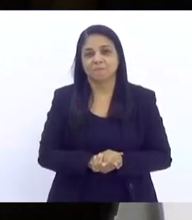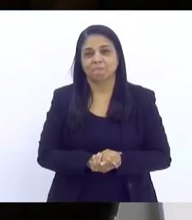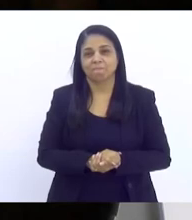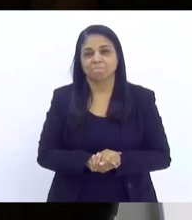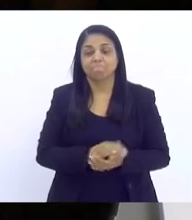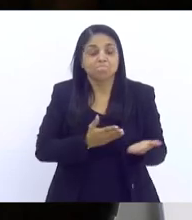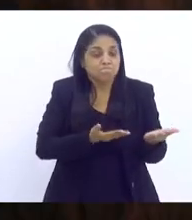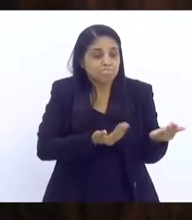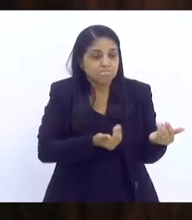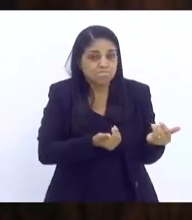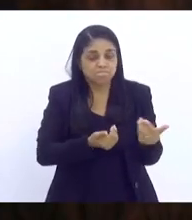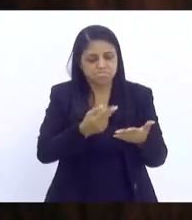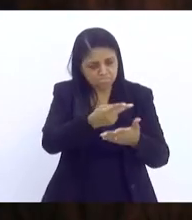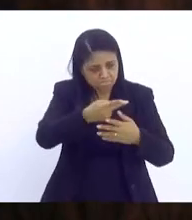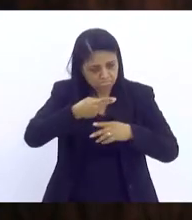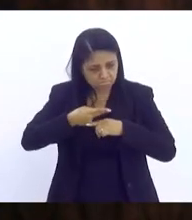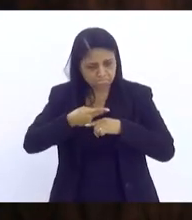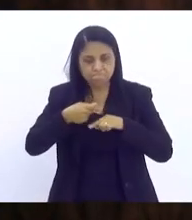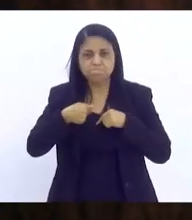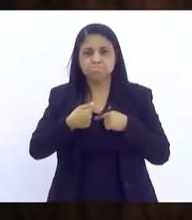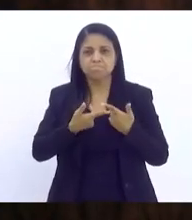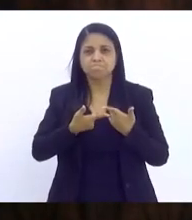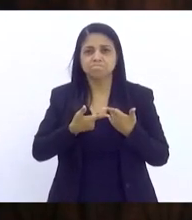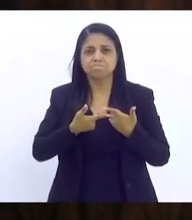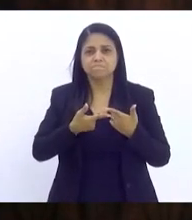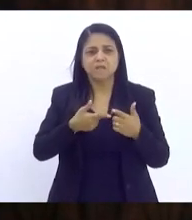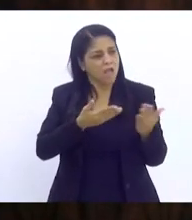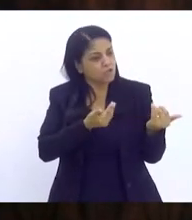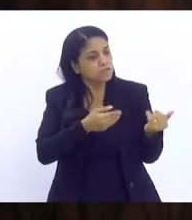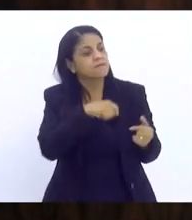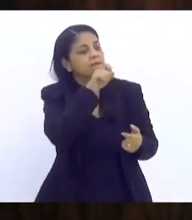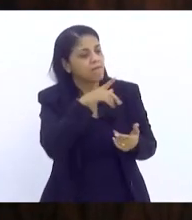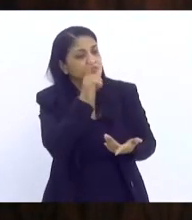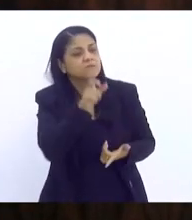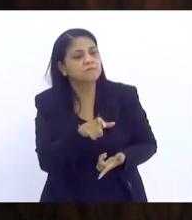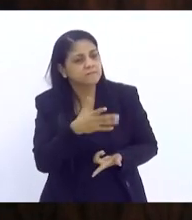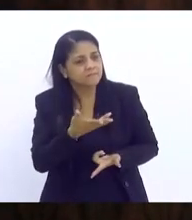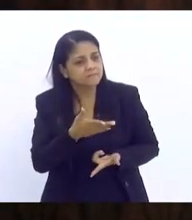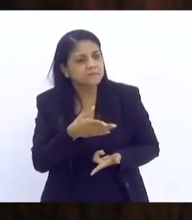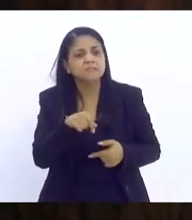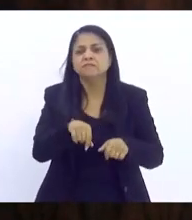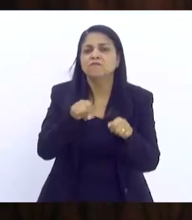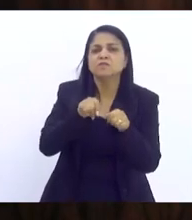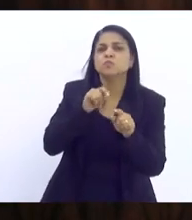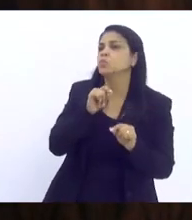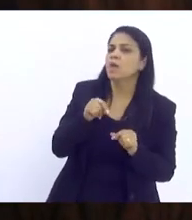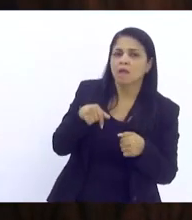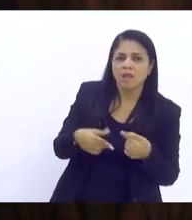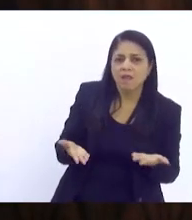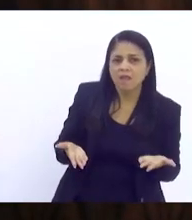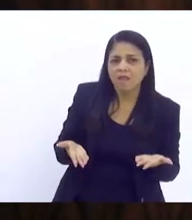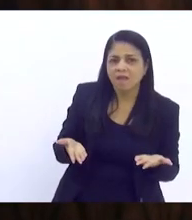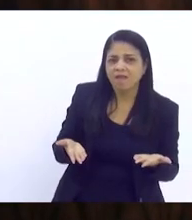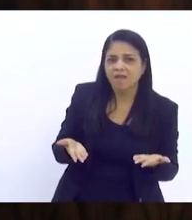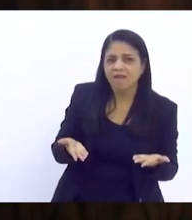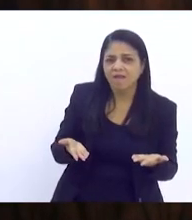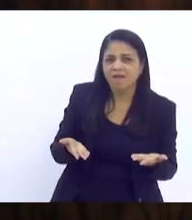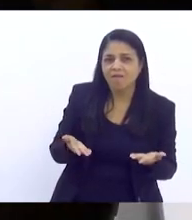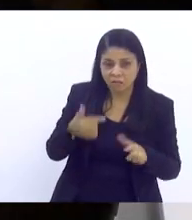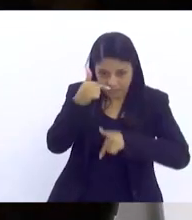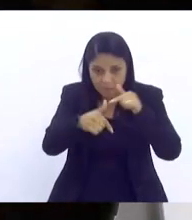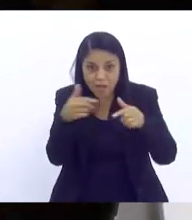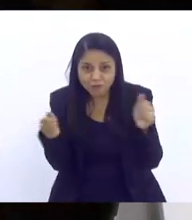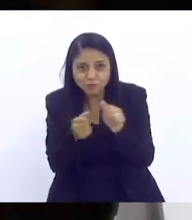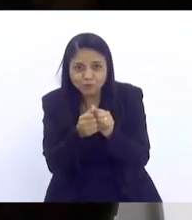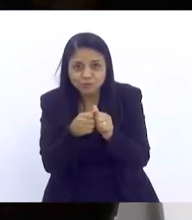Os jovens nos procuram. Os adolescentes, quem é você? O você está fazendo aqui? Você vai trabalhar